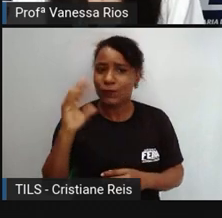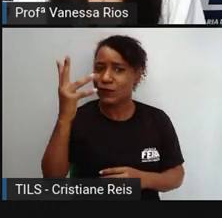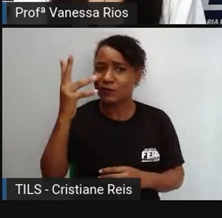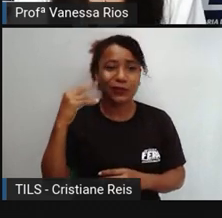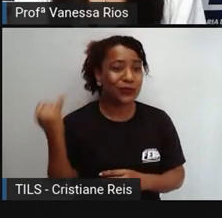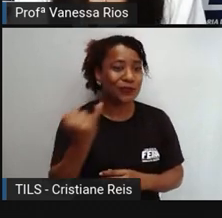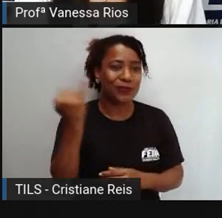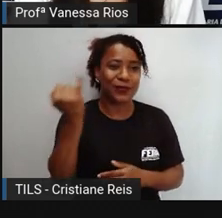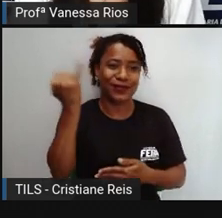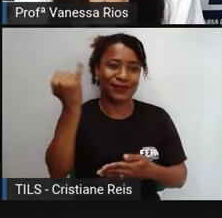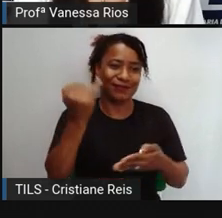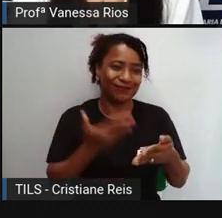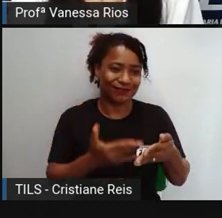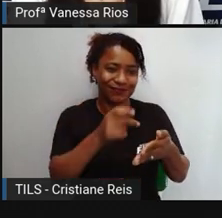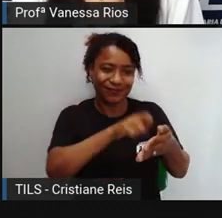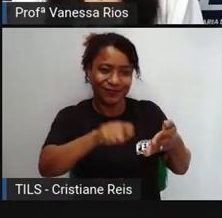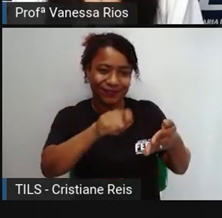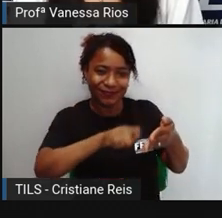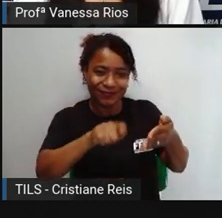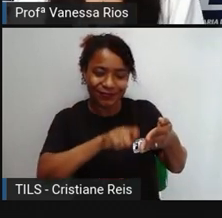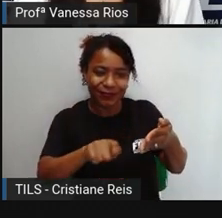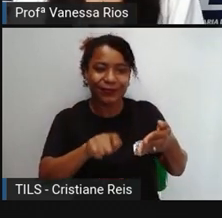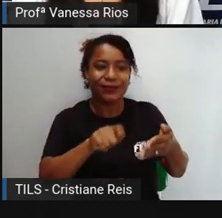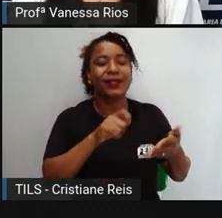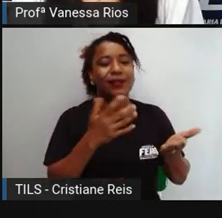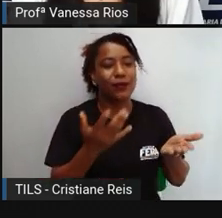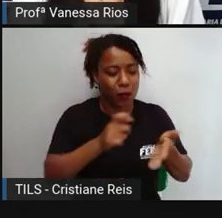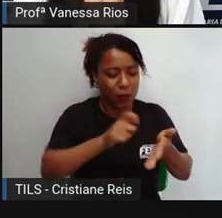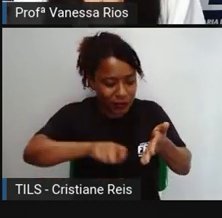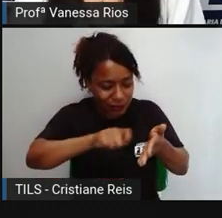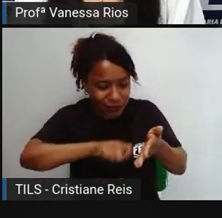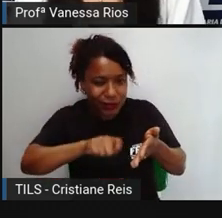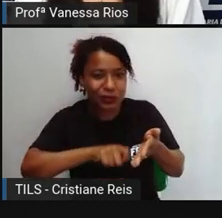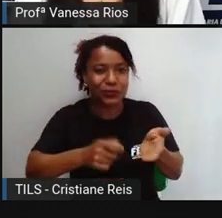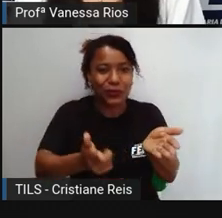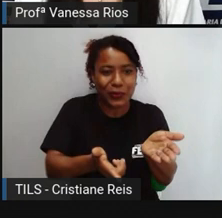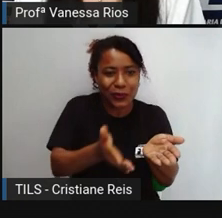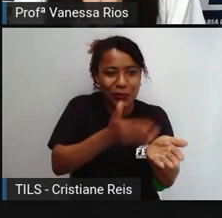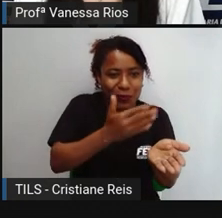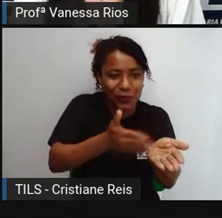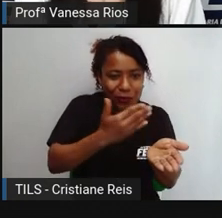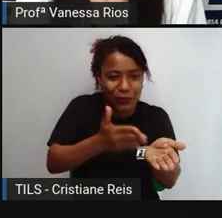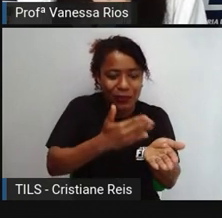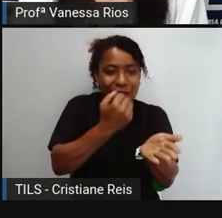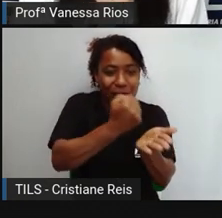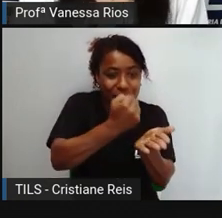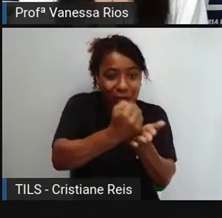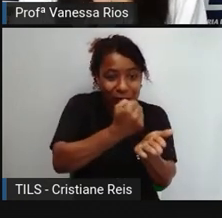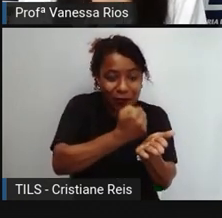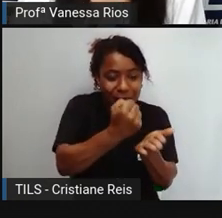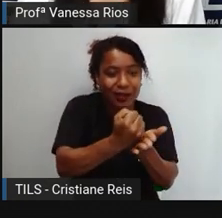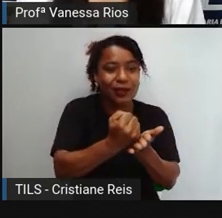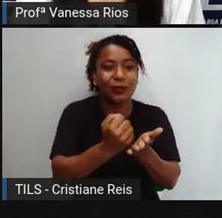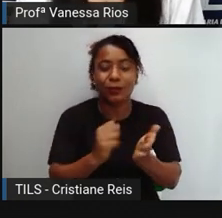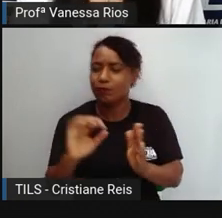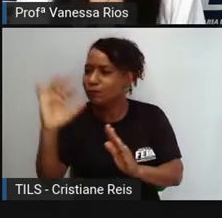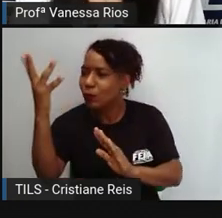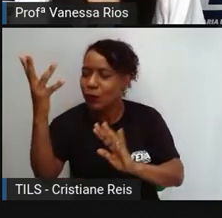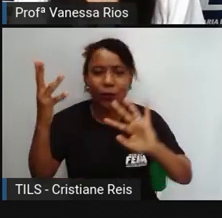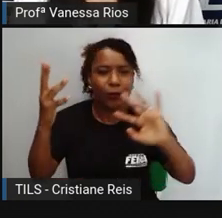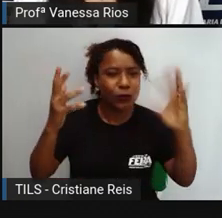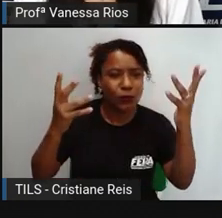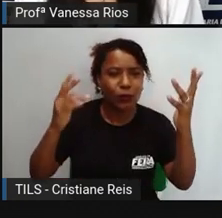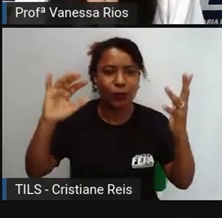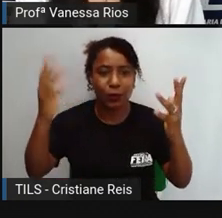modifica a forma como os registros, como as situações vividas